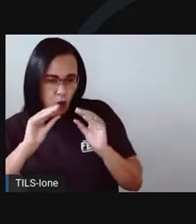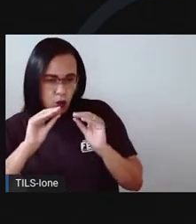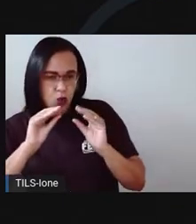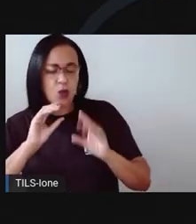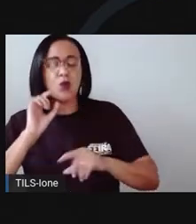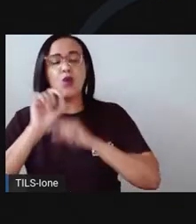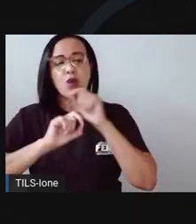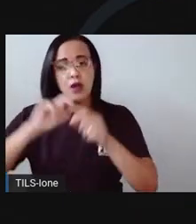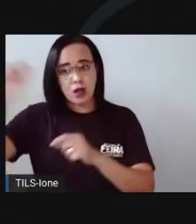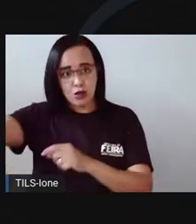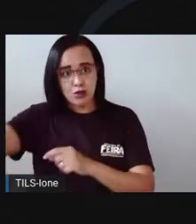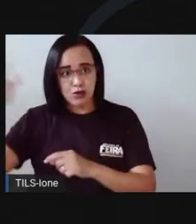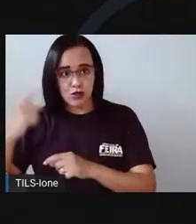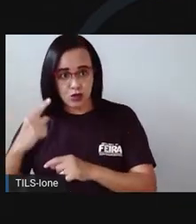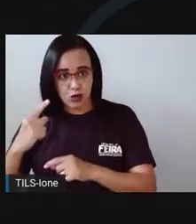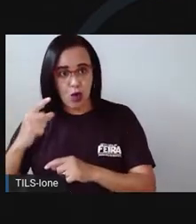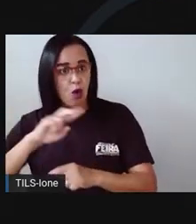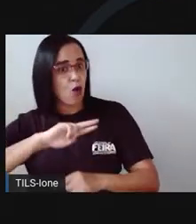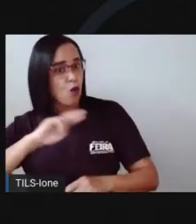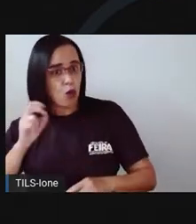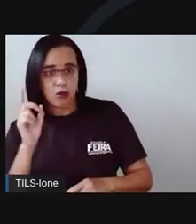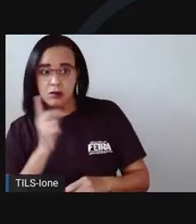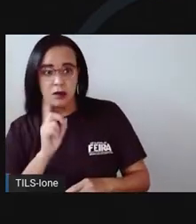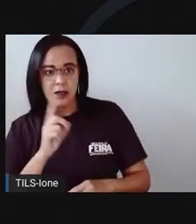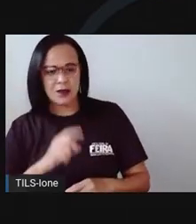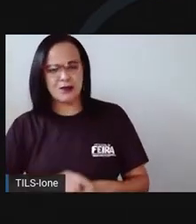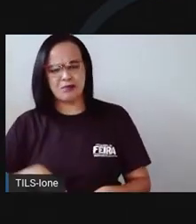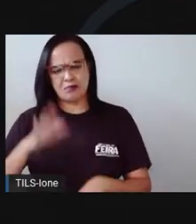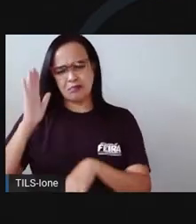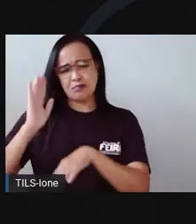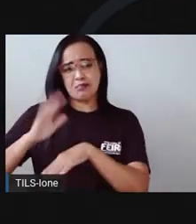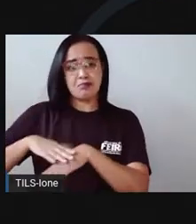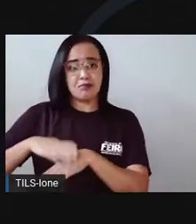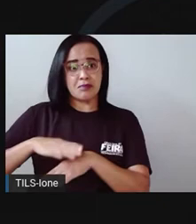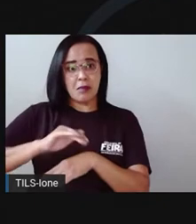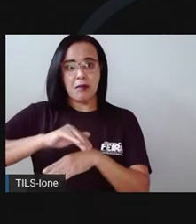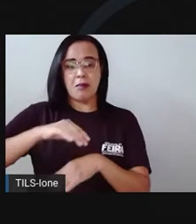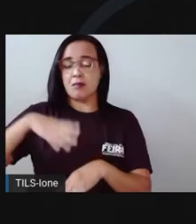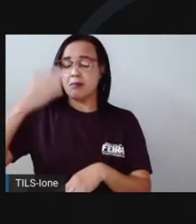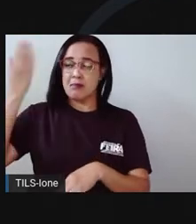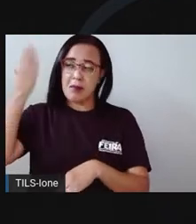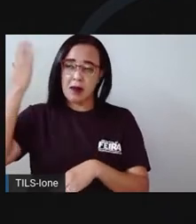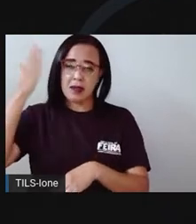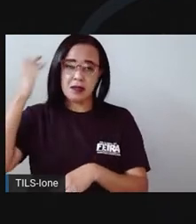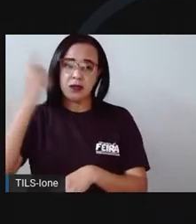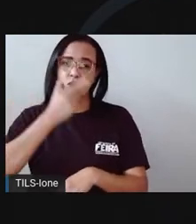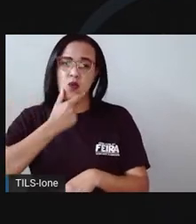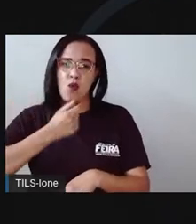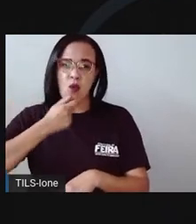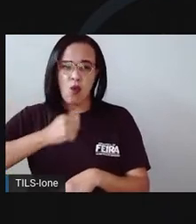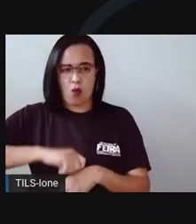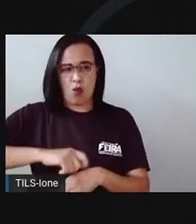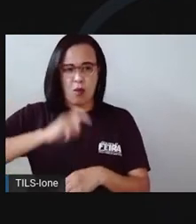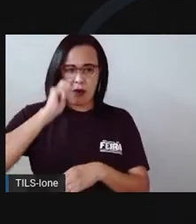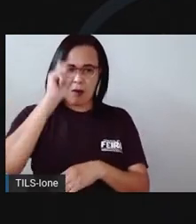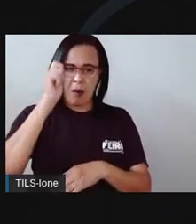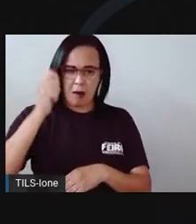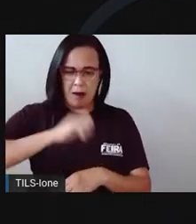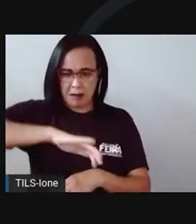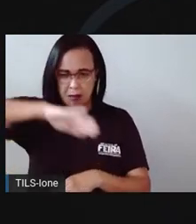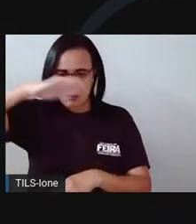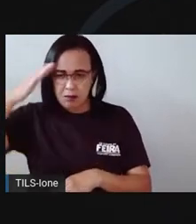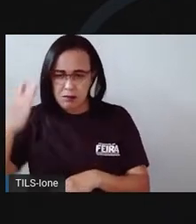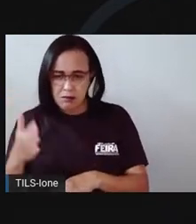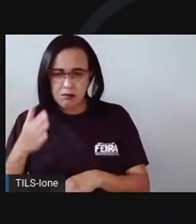do sol. Os homens das cavernas usavam esse ciclo entre dia e noite para saber o momento de ir